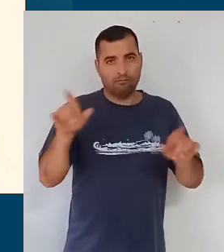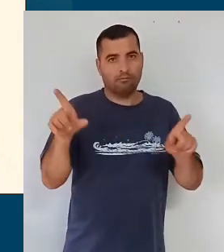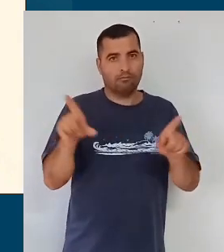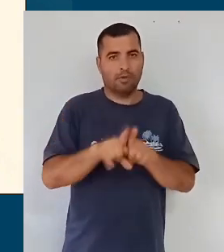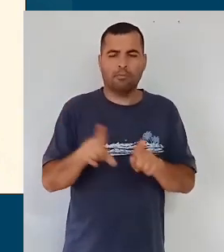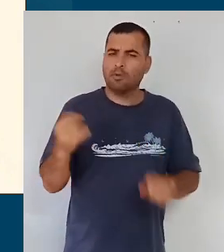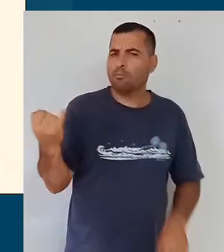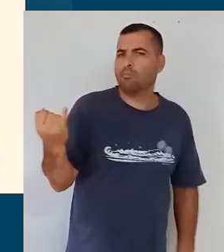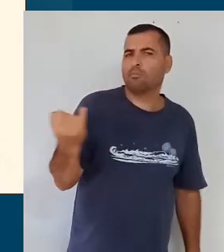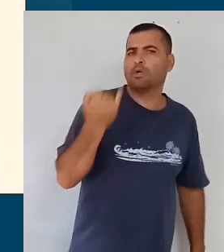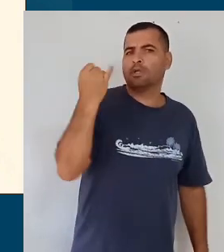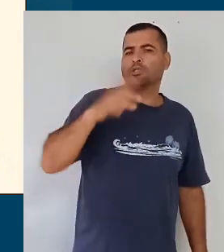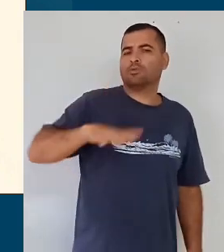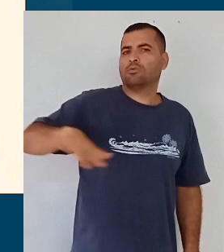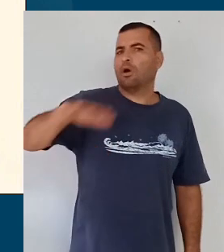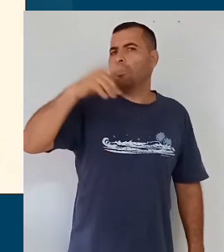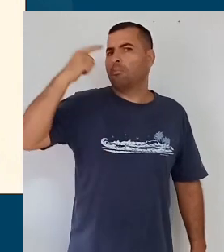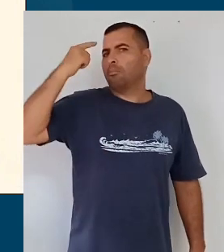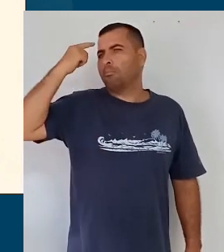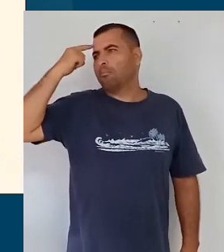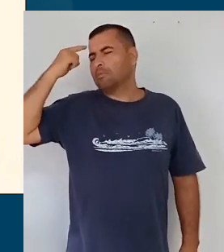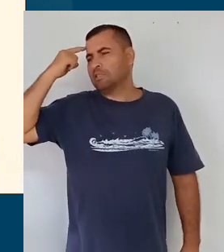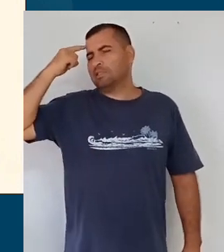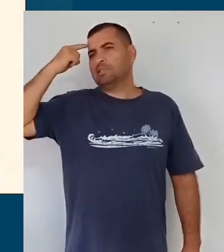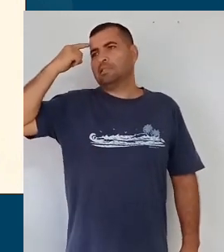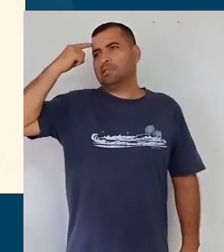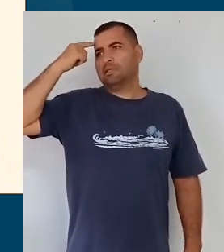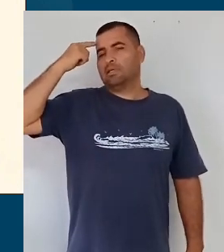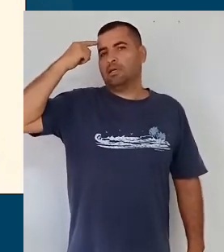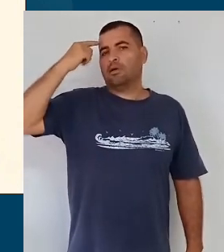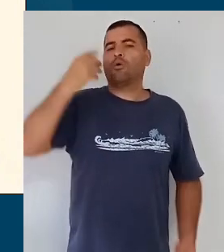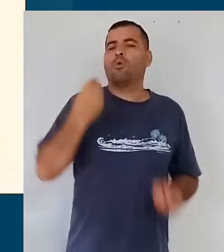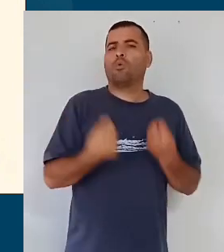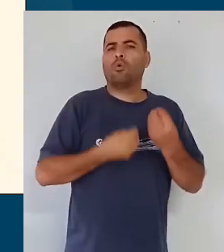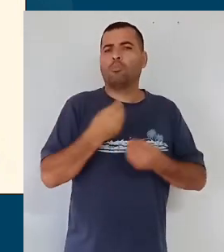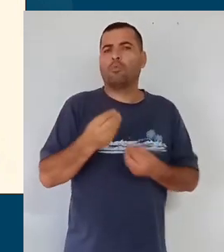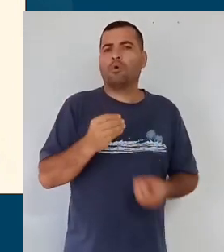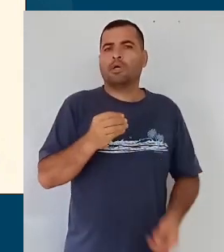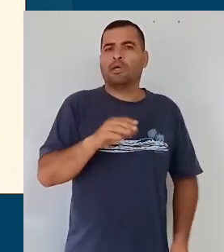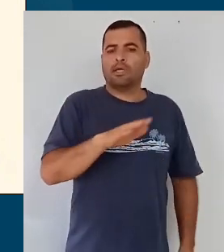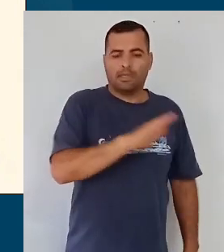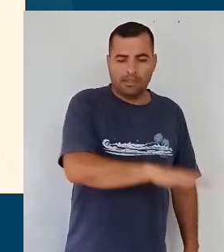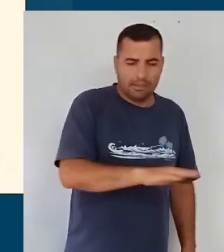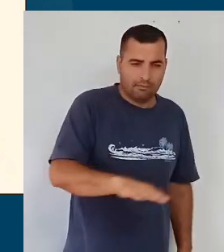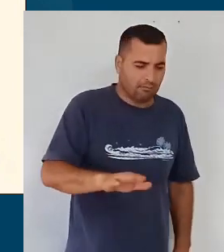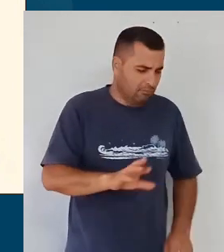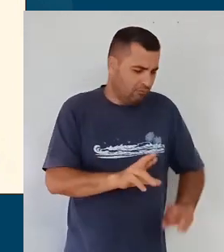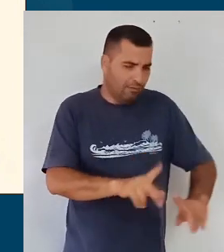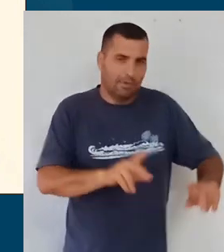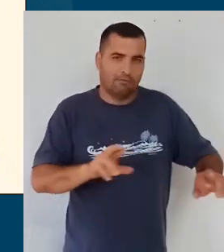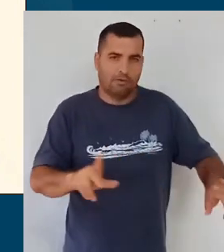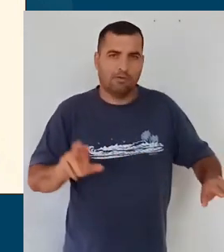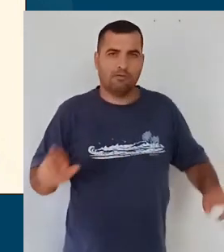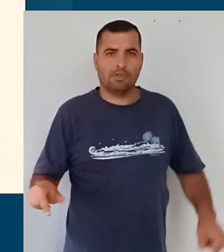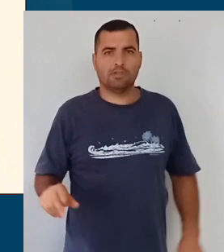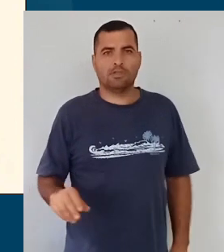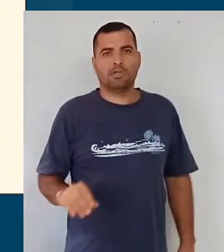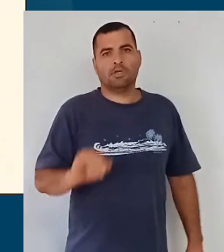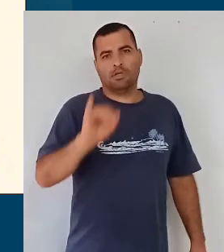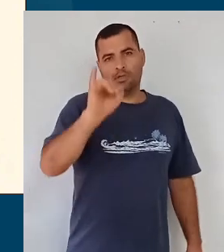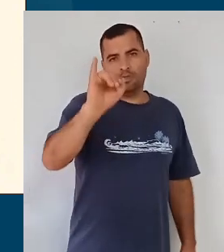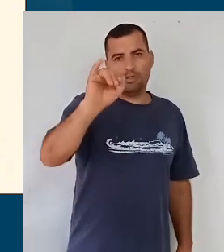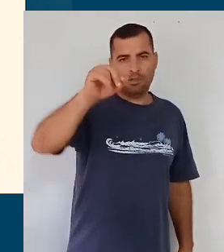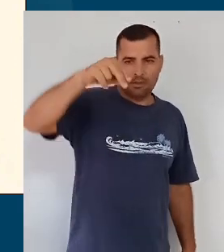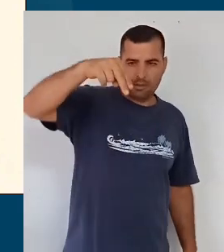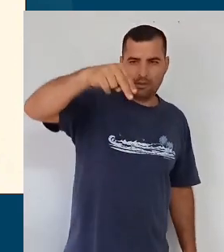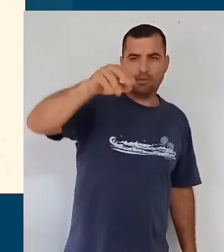importância de a gente considerar de pensar em infâncias, não só apenas uma infância, mas, na